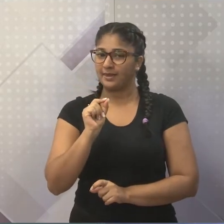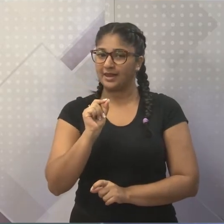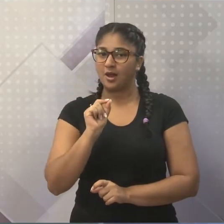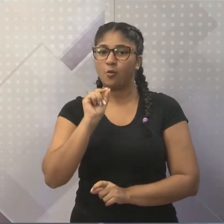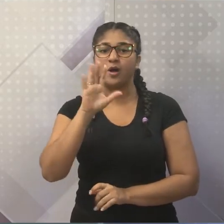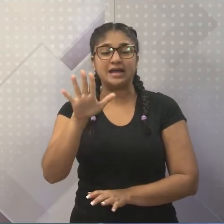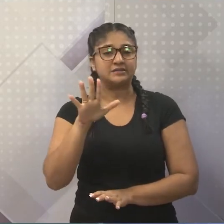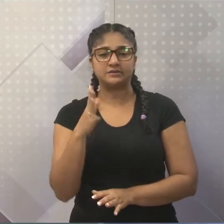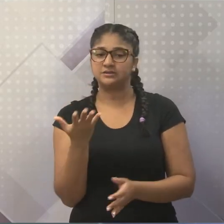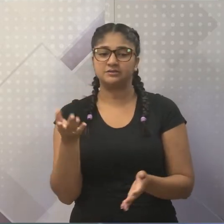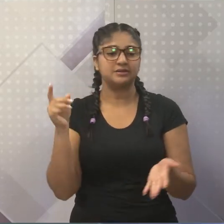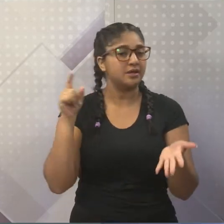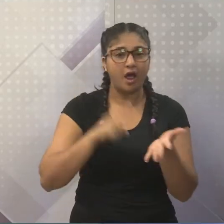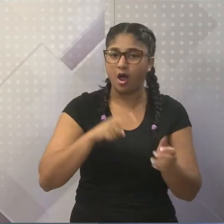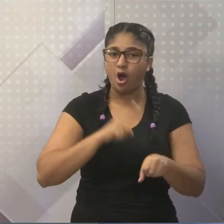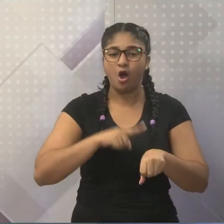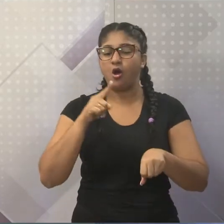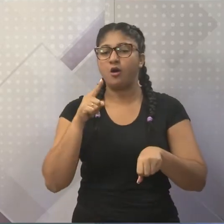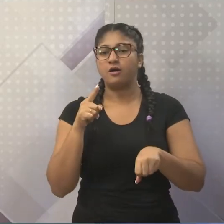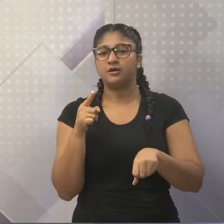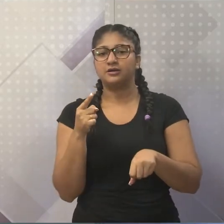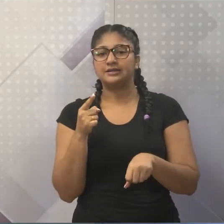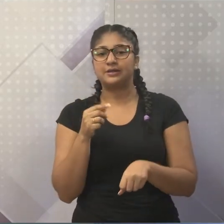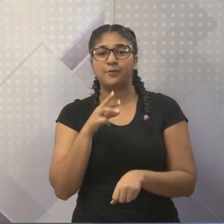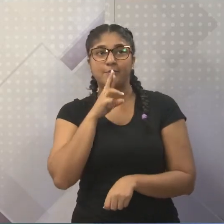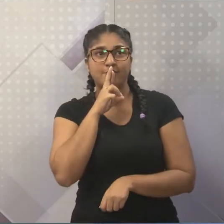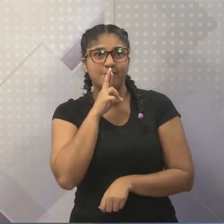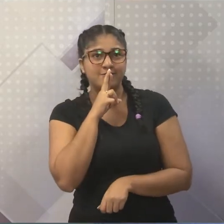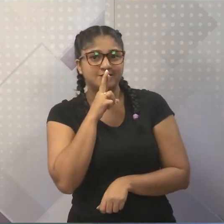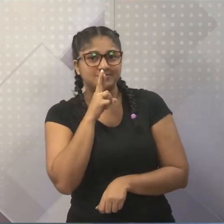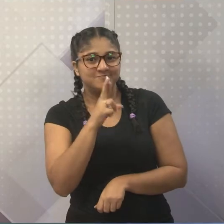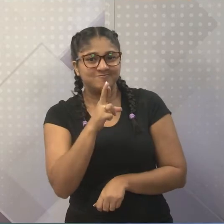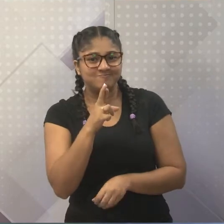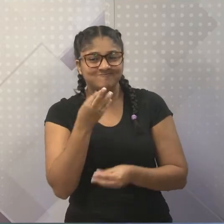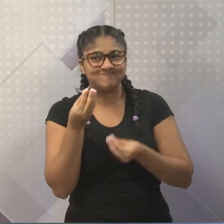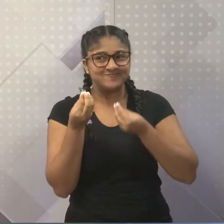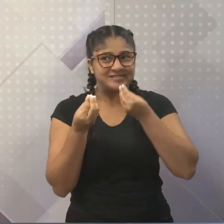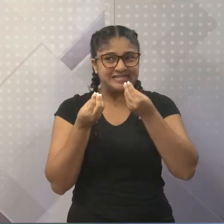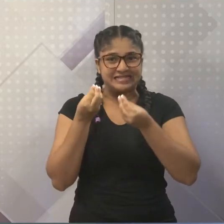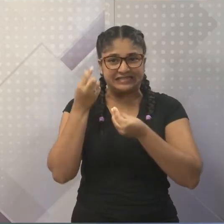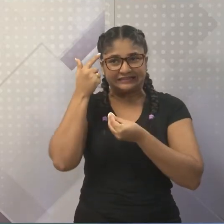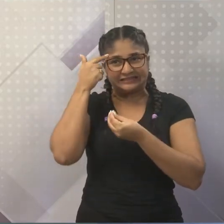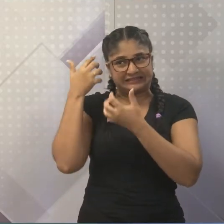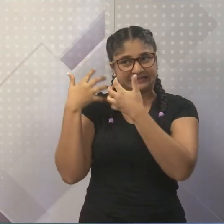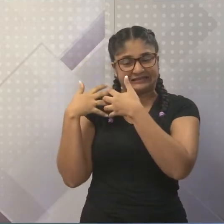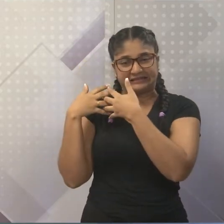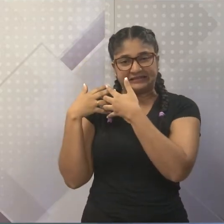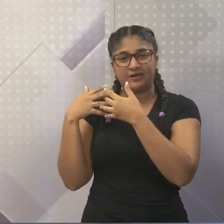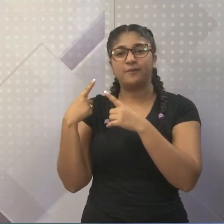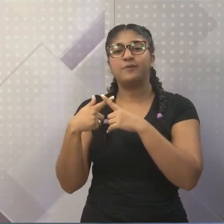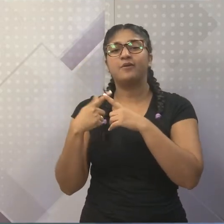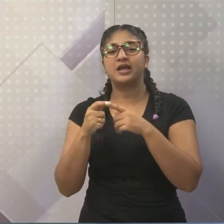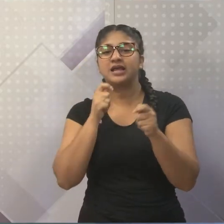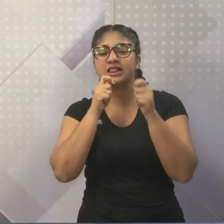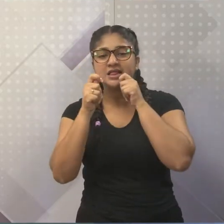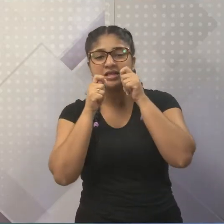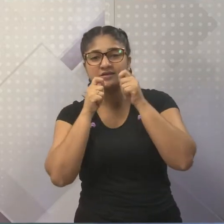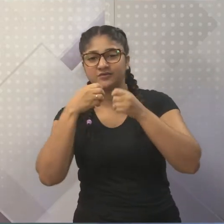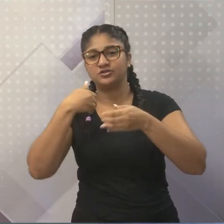quando ela é feita ao vivo, nem sempre você tem a resposta que você quer. E você pode perceber que nessas entrevistas esportivas,